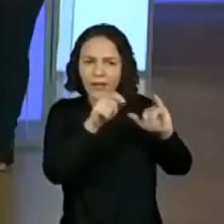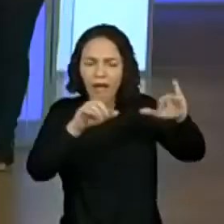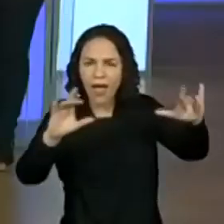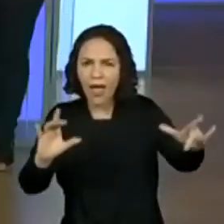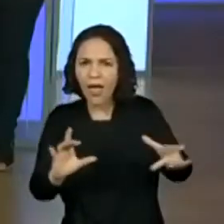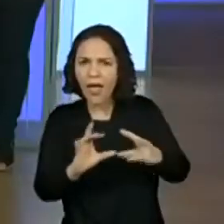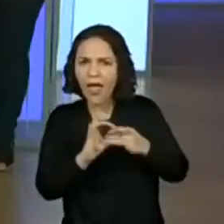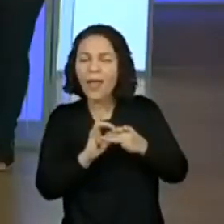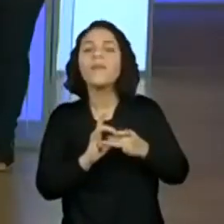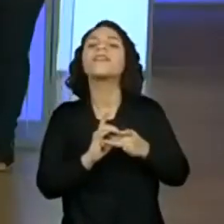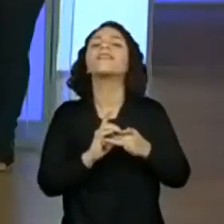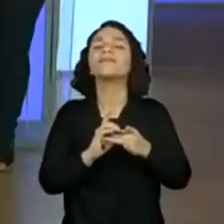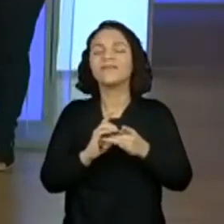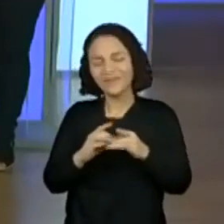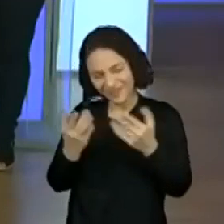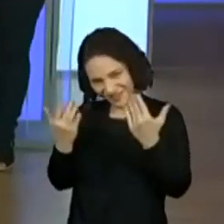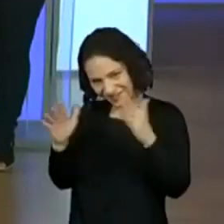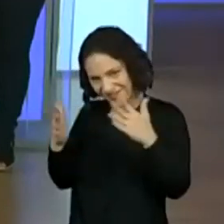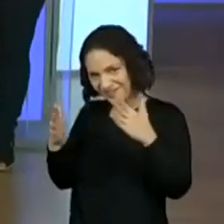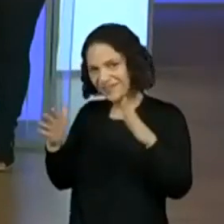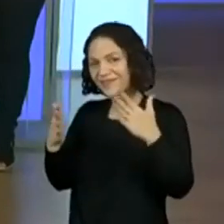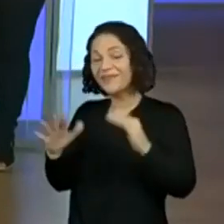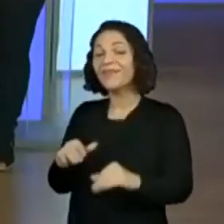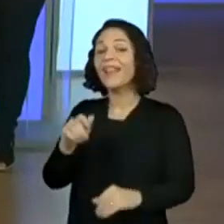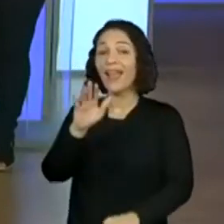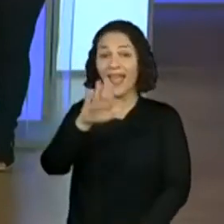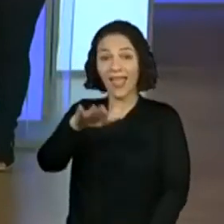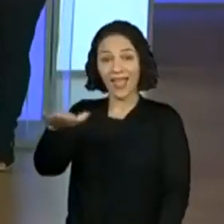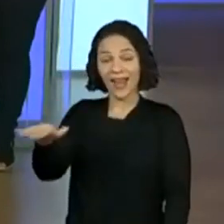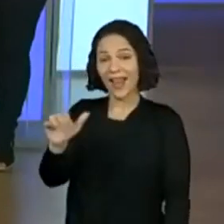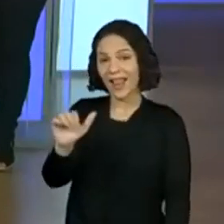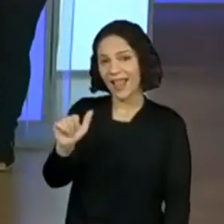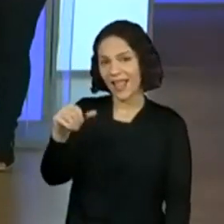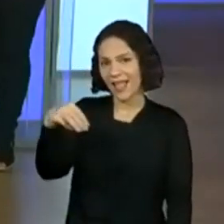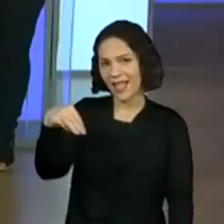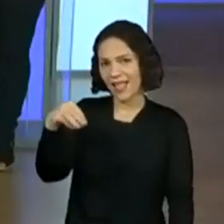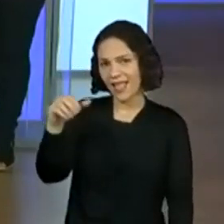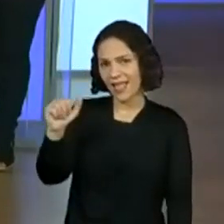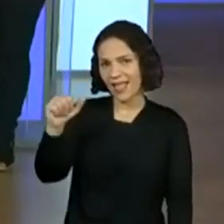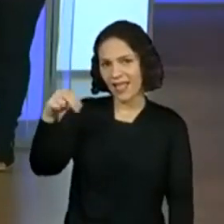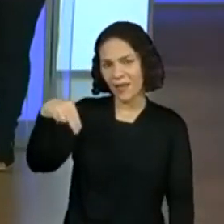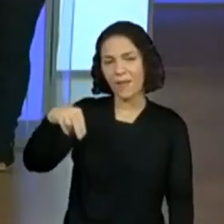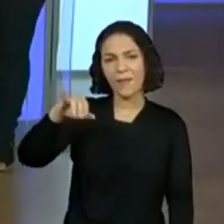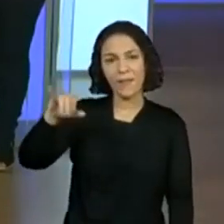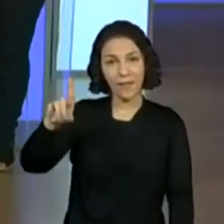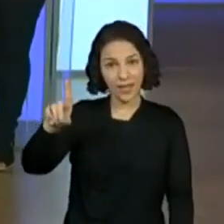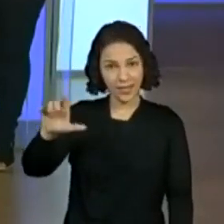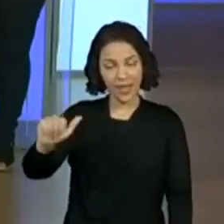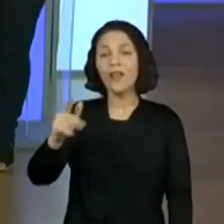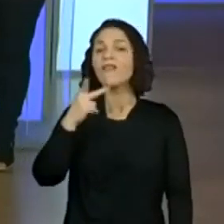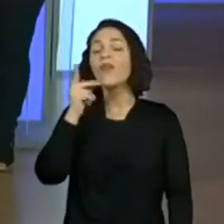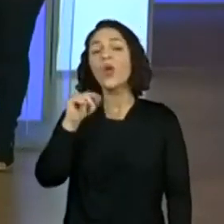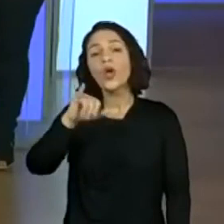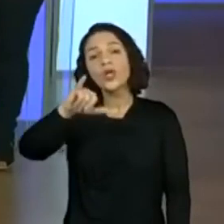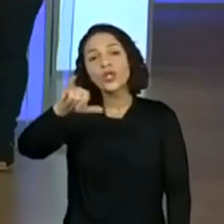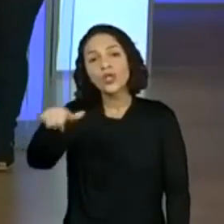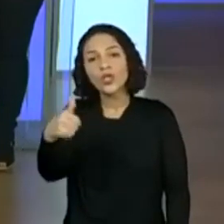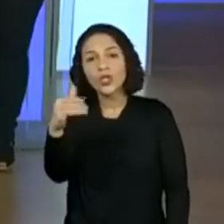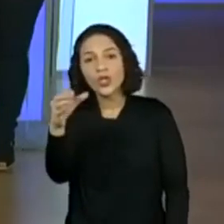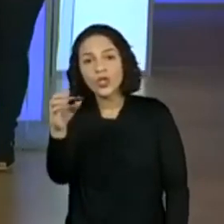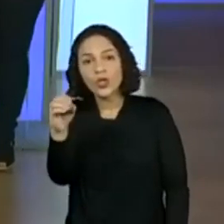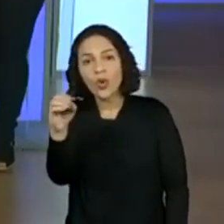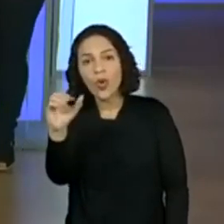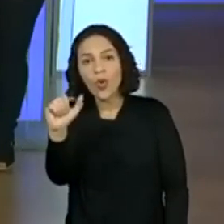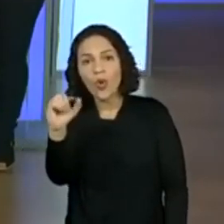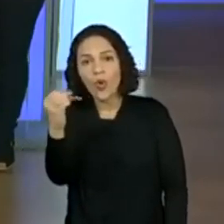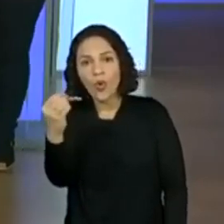Muito bem, Amanda. A Amanda da professora Rita está falando que o João é o mesmo Jô do Joelson. Ah, então eu tenho que encontrar o